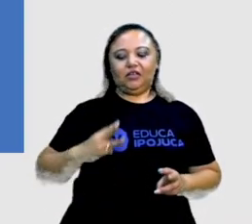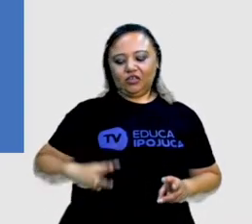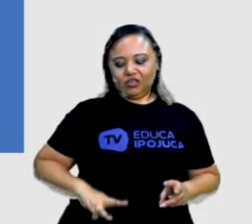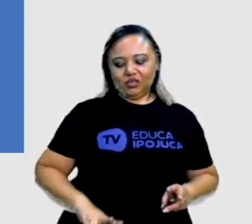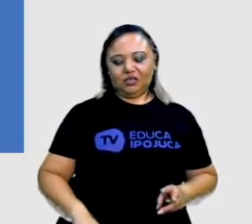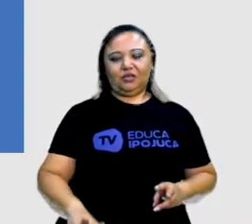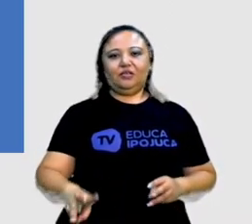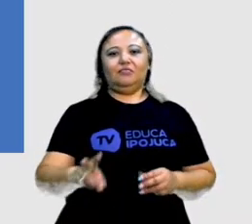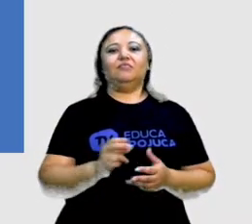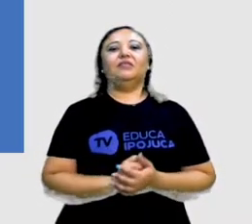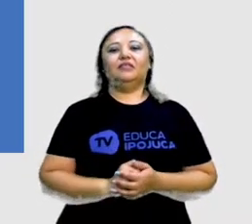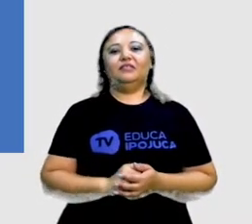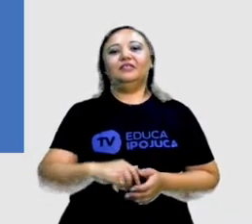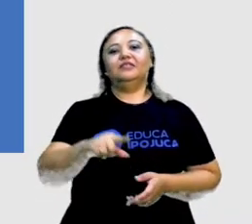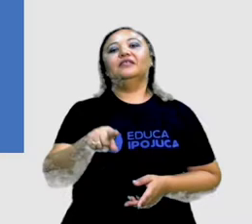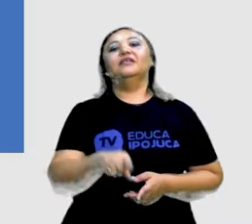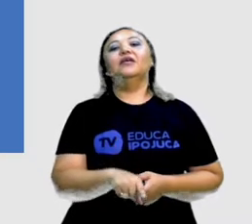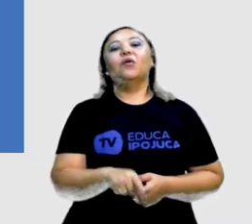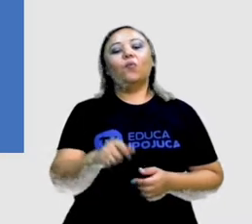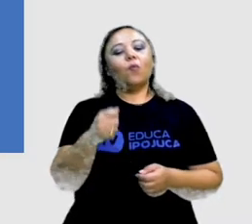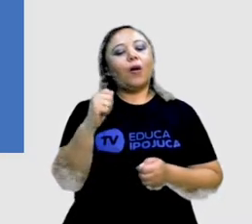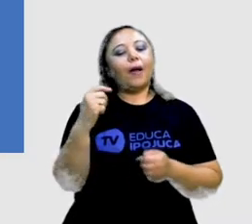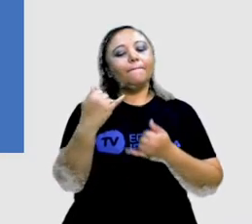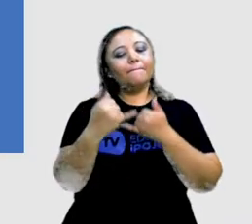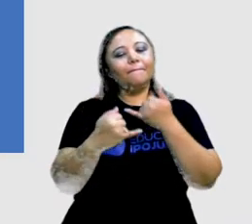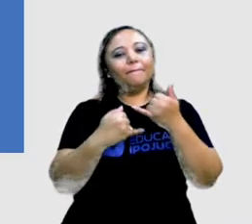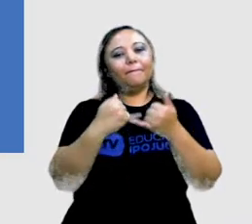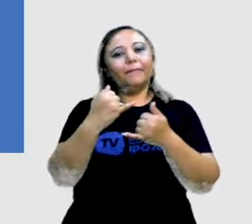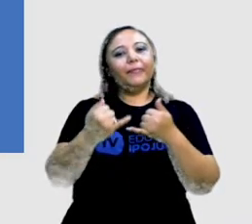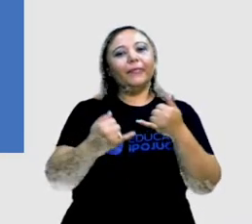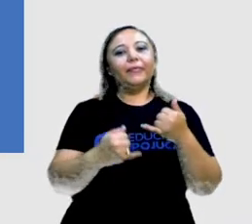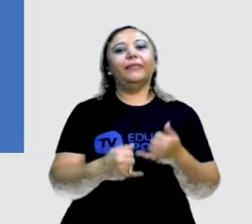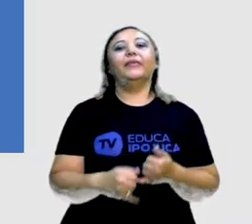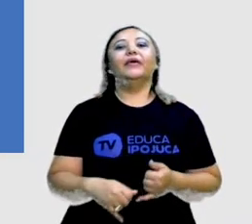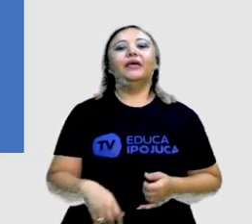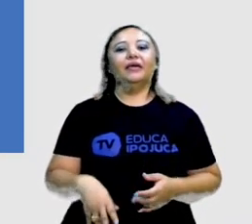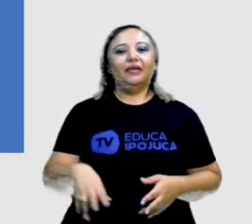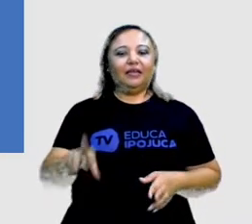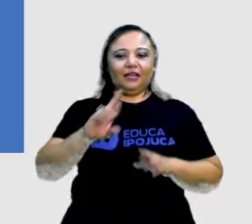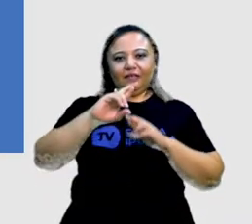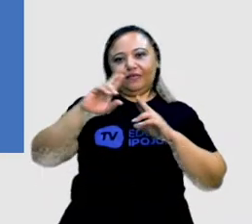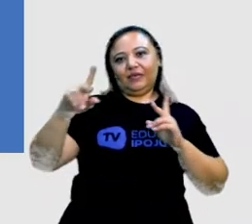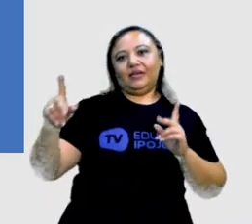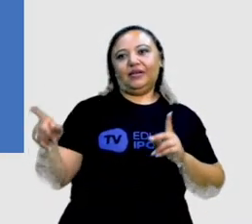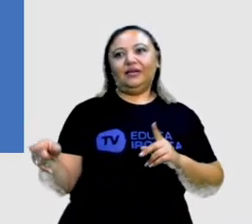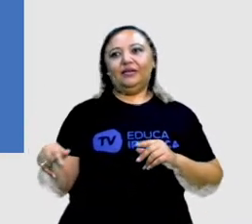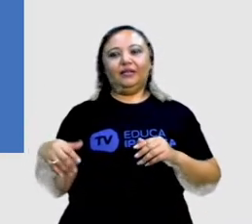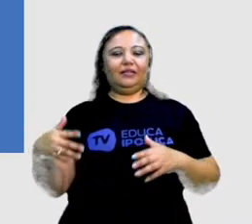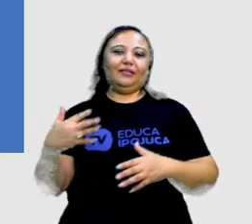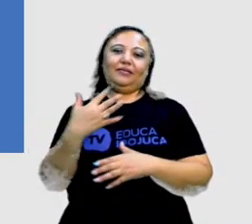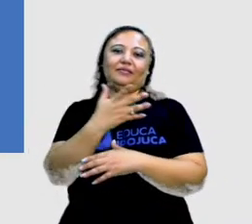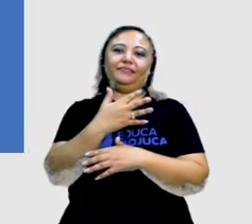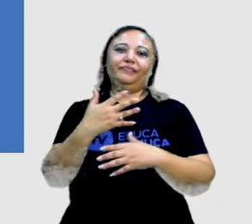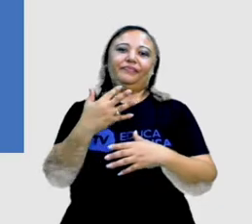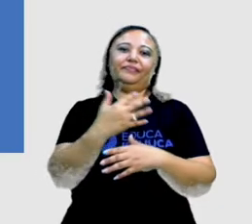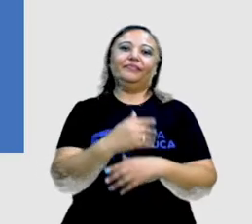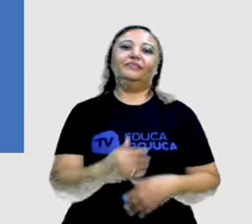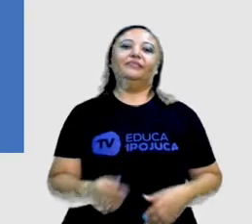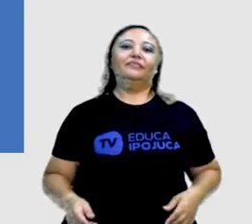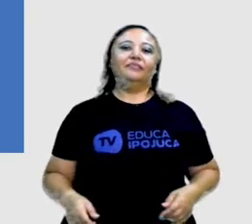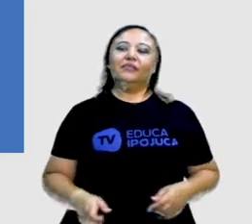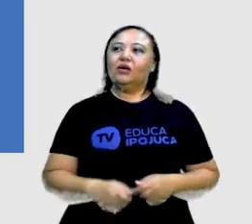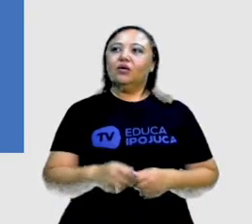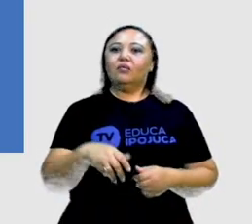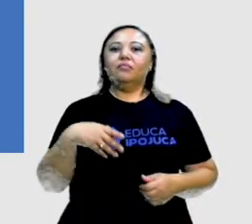nossas praças das cidades grandes, com pais e avôs preocupados. Uma brincadeira gostosa, num lindo final de